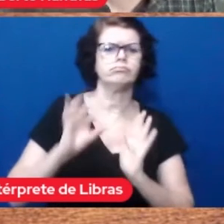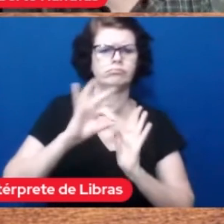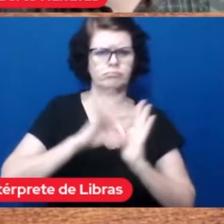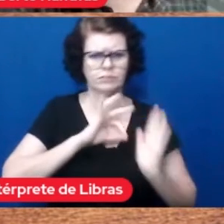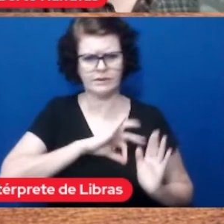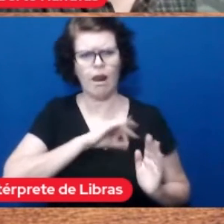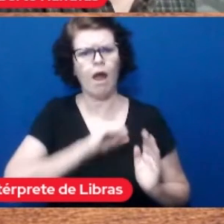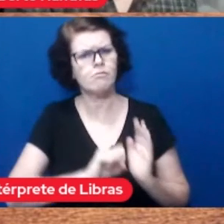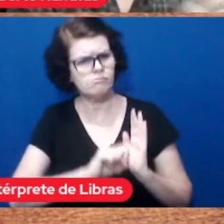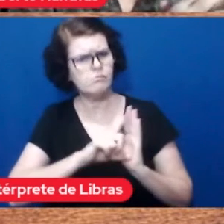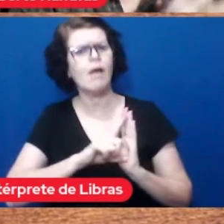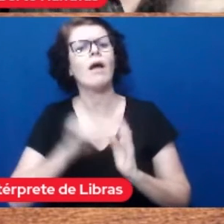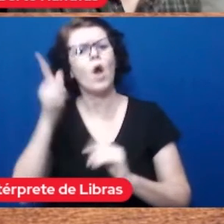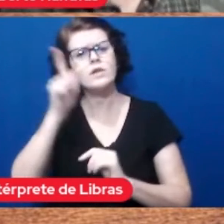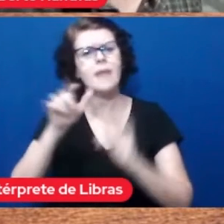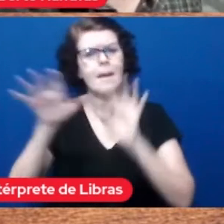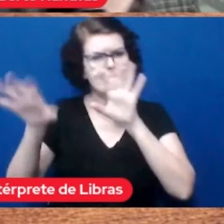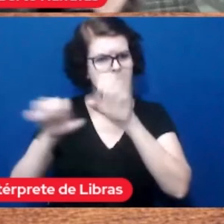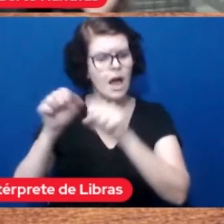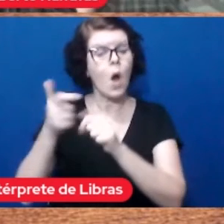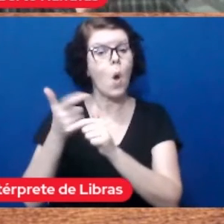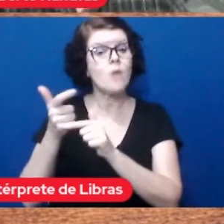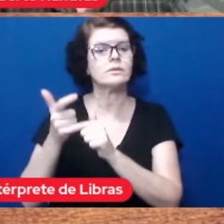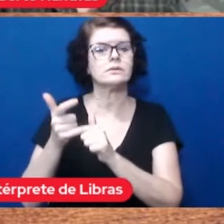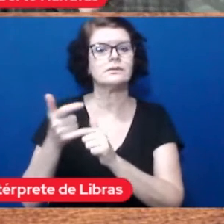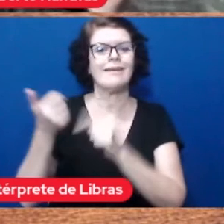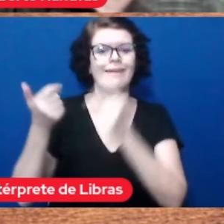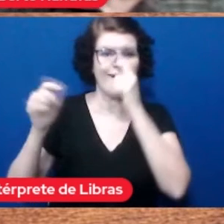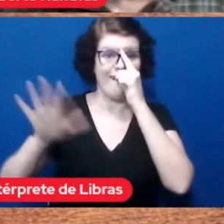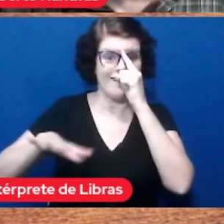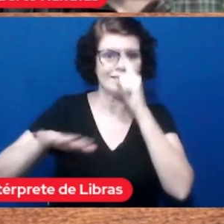para tirar o dinheiro de outras áreas que são muito mais injustas